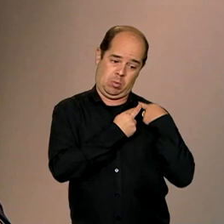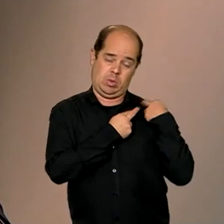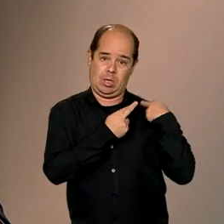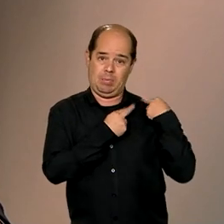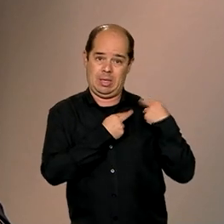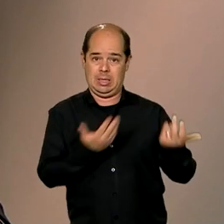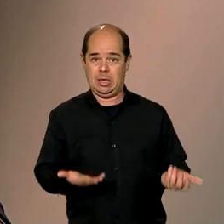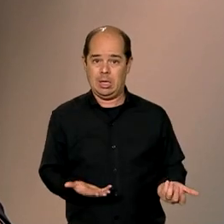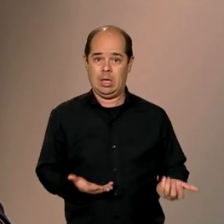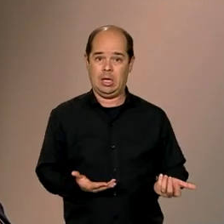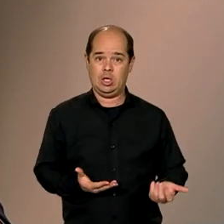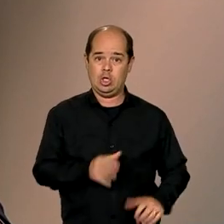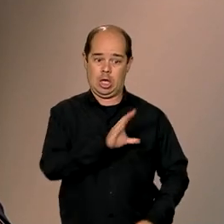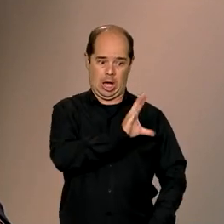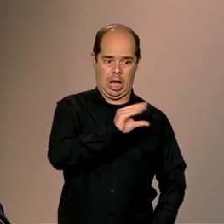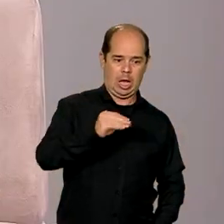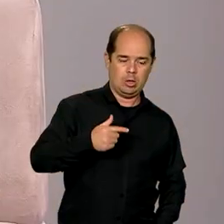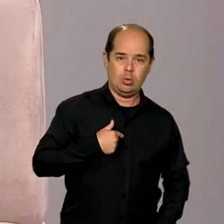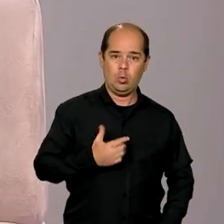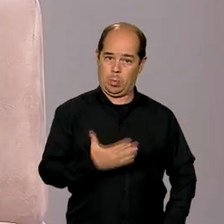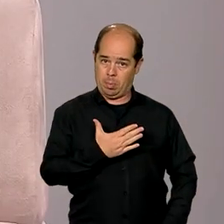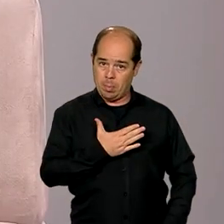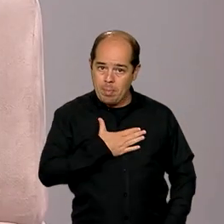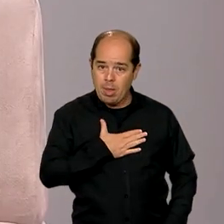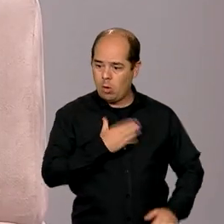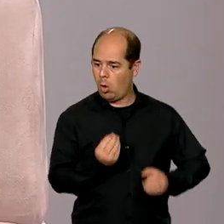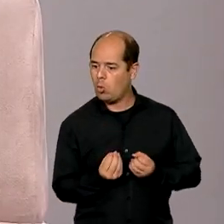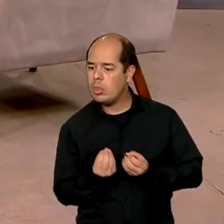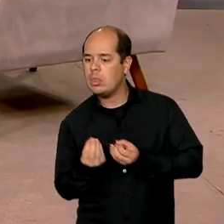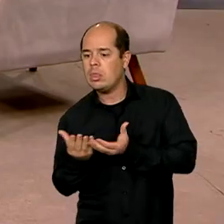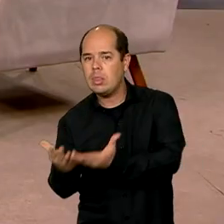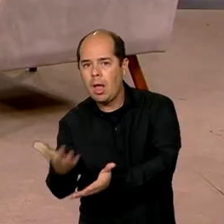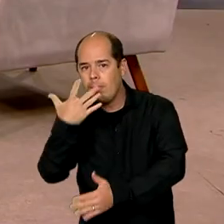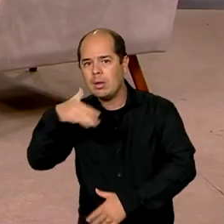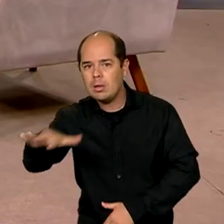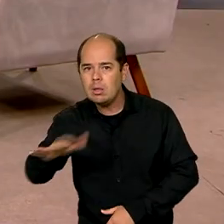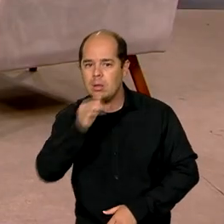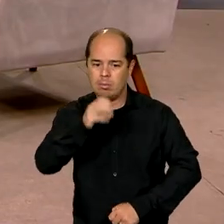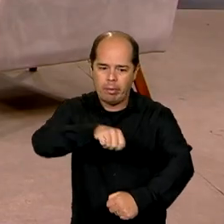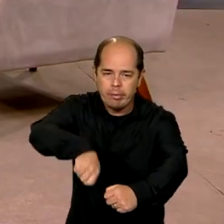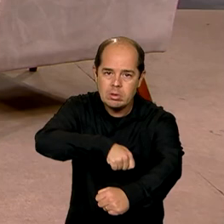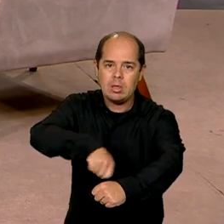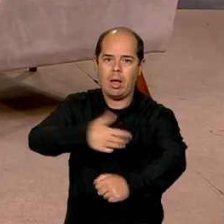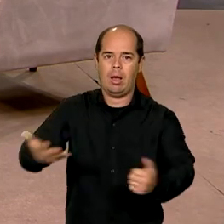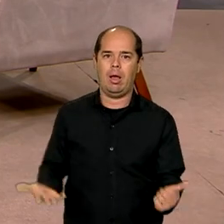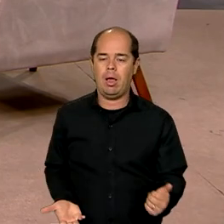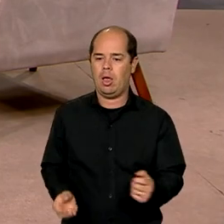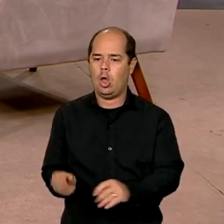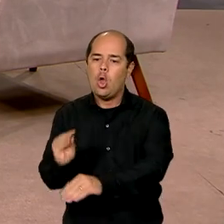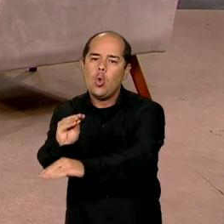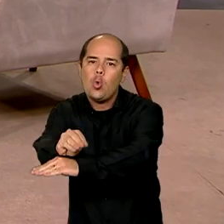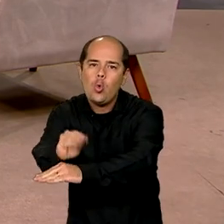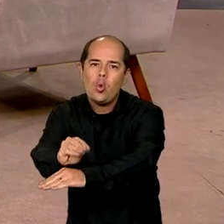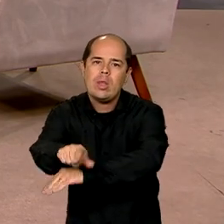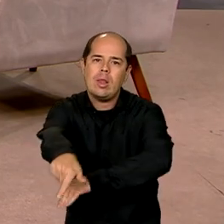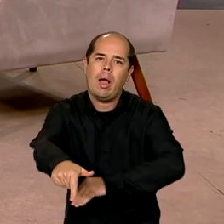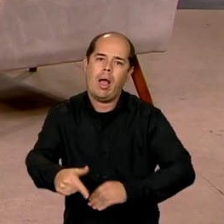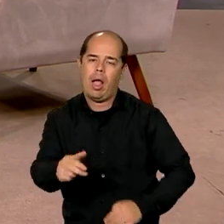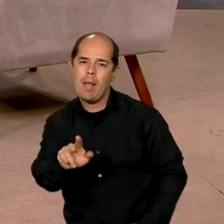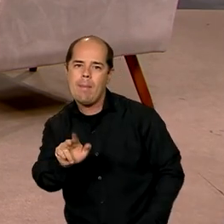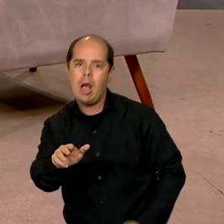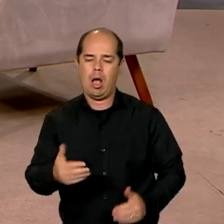novo, preparar a comida para toda a família. Então, é nesse sentido que essa campanha do governo, essa ação do governo,